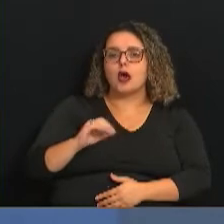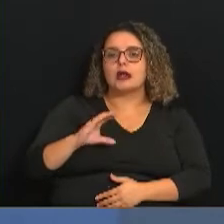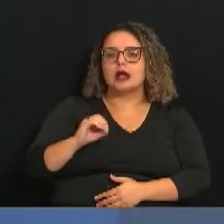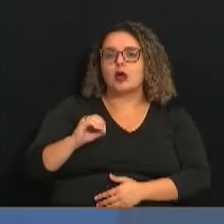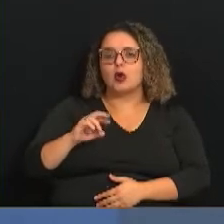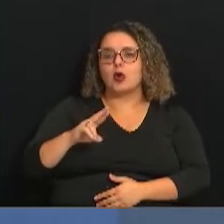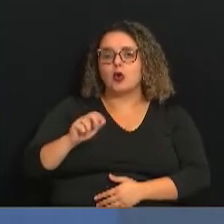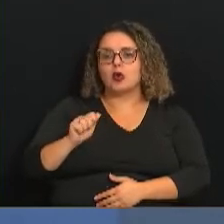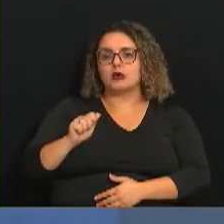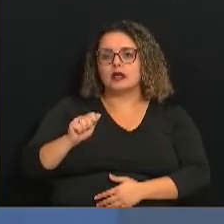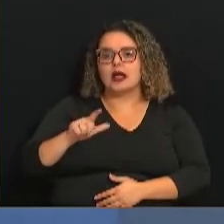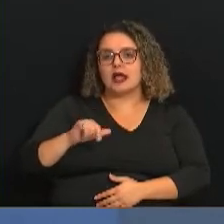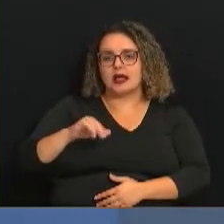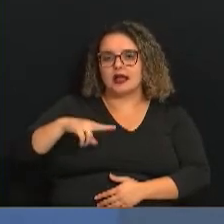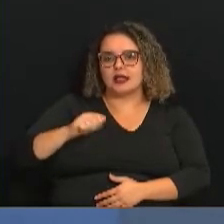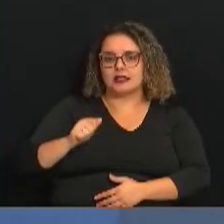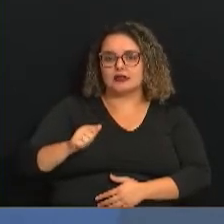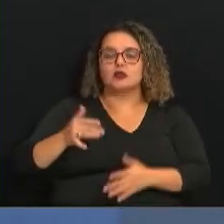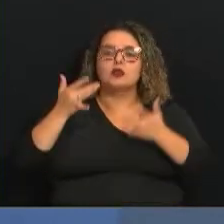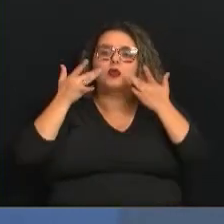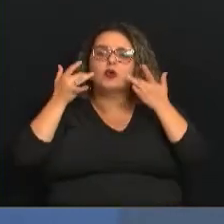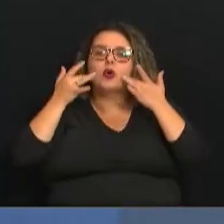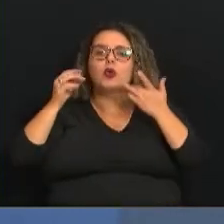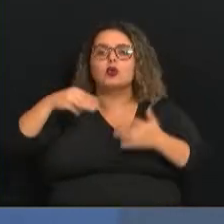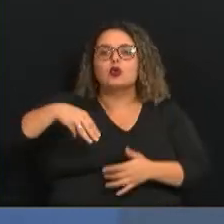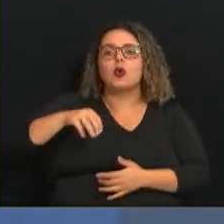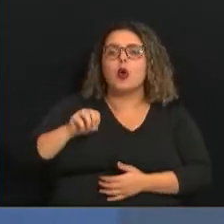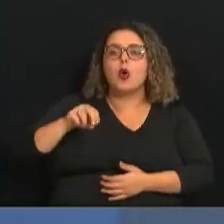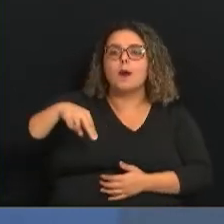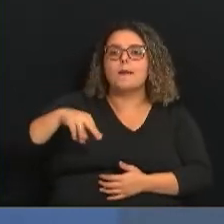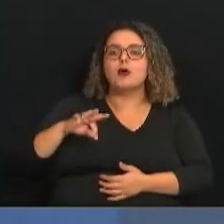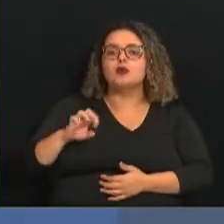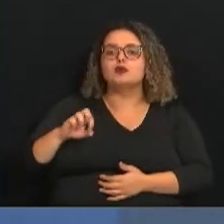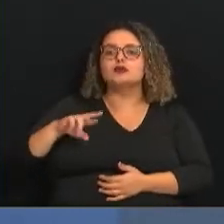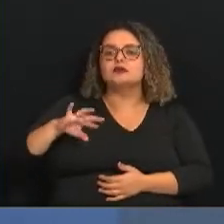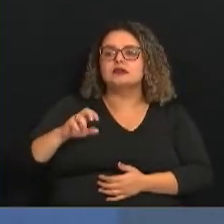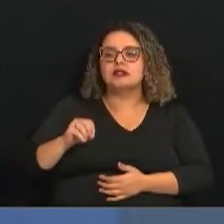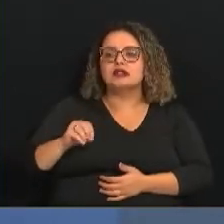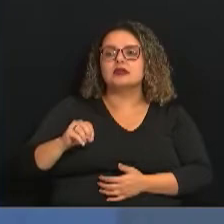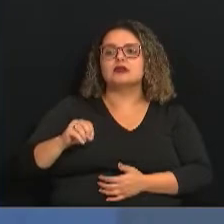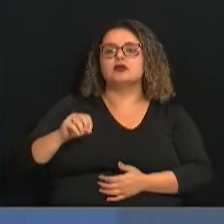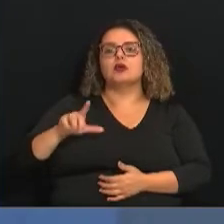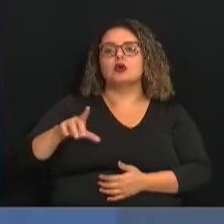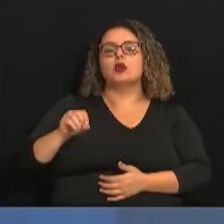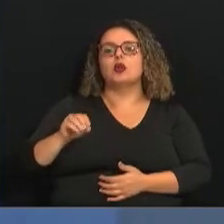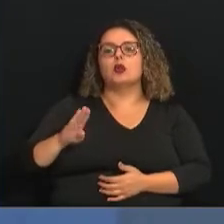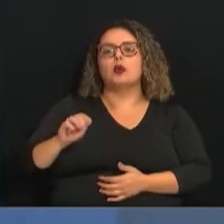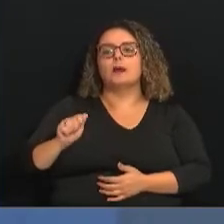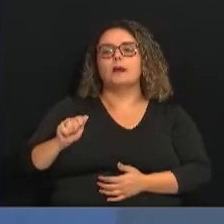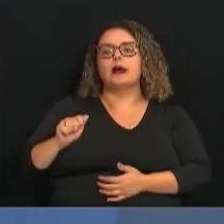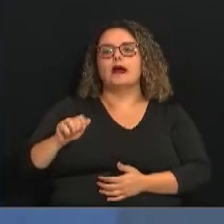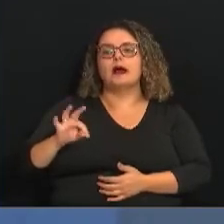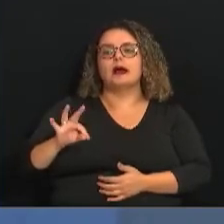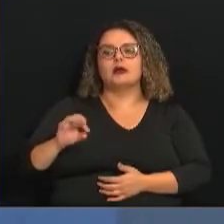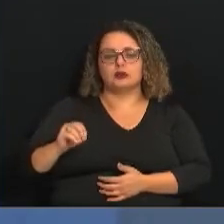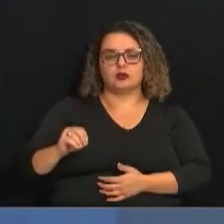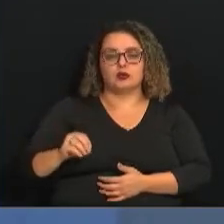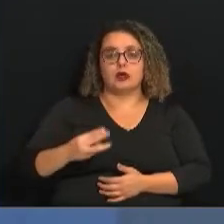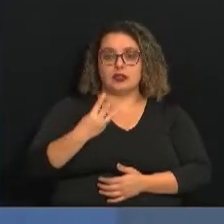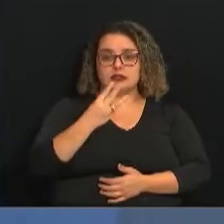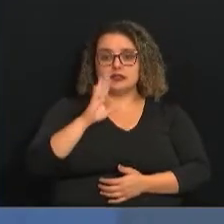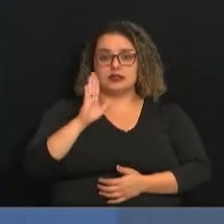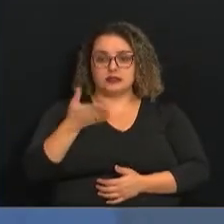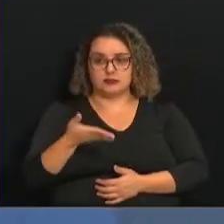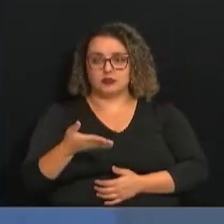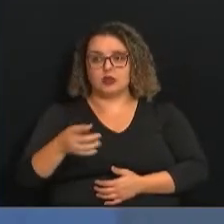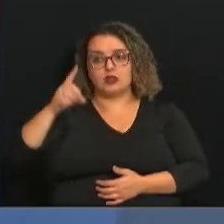no Teatro Monteiro Lobato, lá da Vila Padre Anchieta, só que vai ser às três e meia da tarde. Depois, no